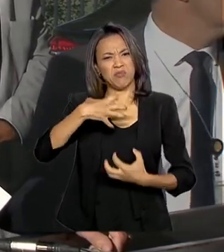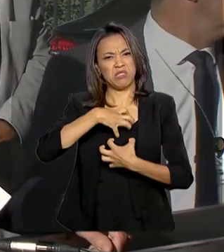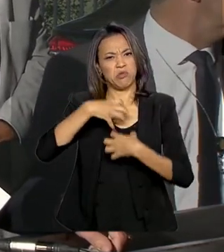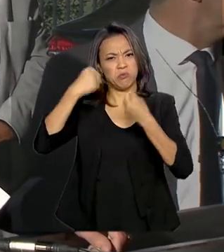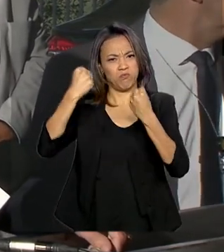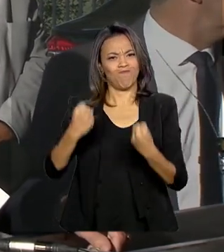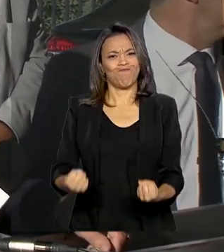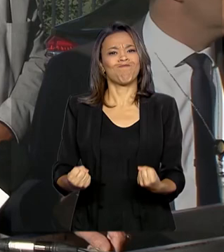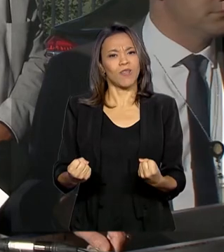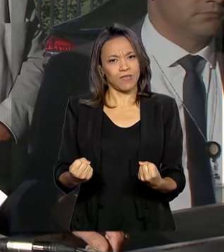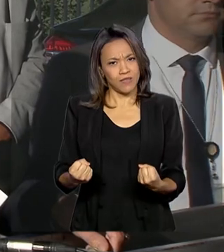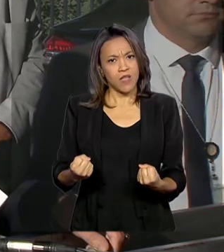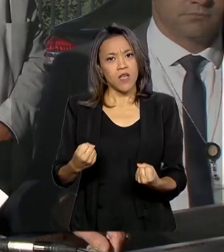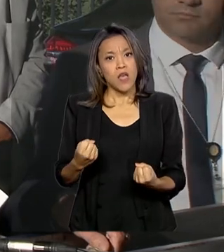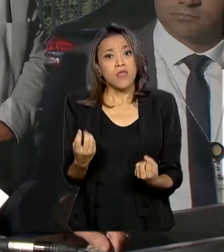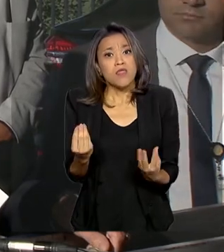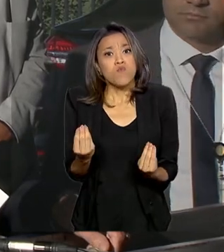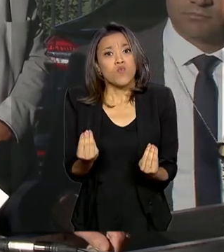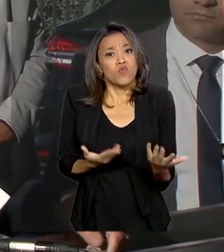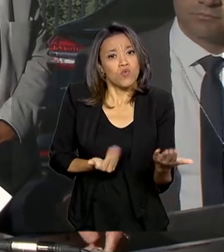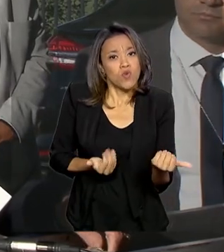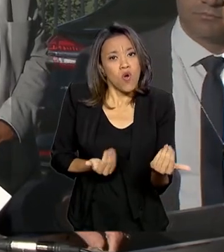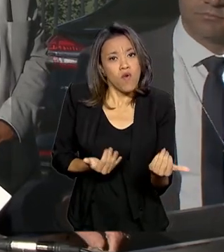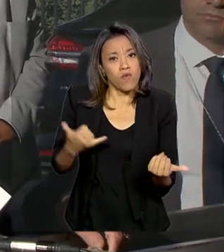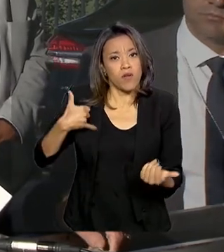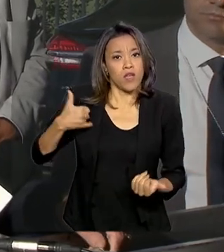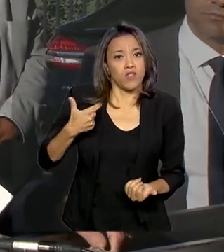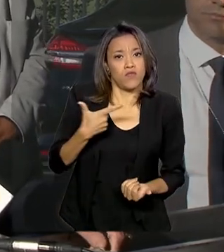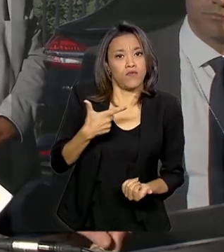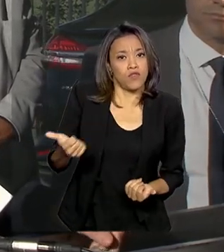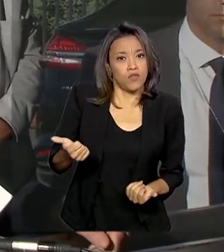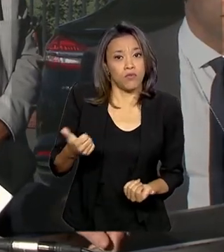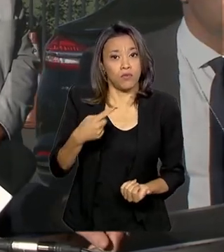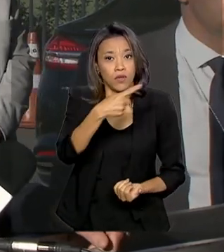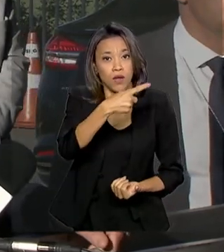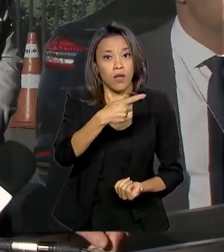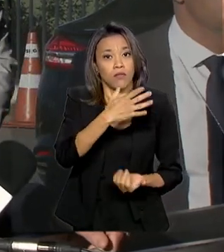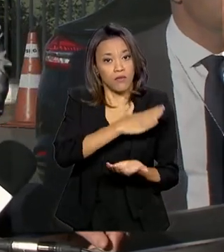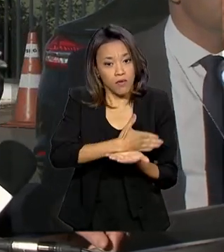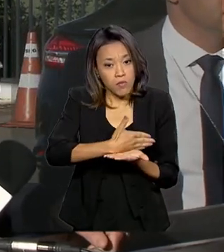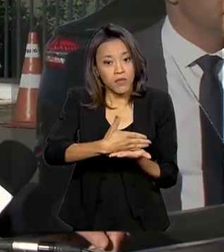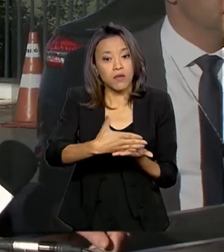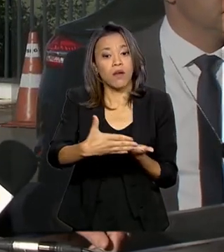porque tem muitos jovens de 20 anos de idade, 21, que vão estar na missão.